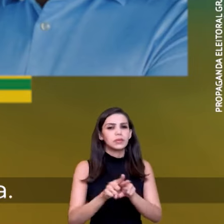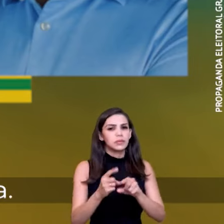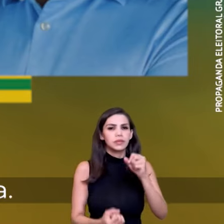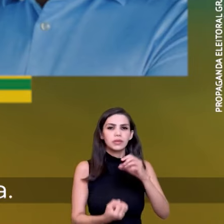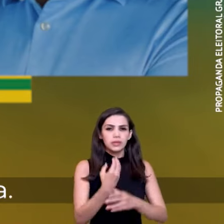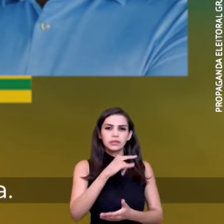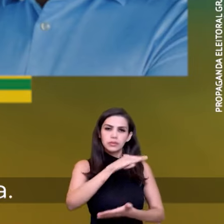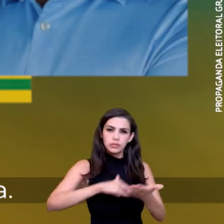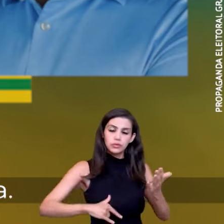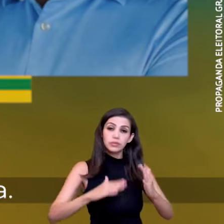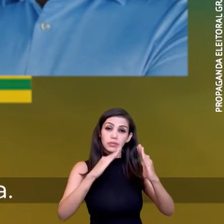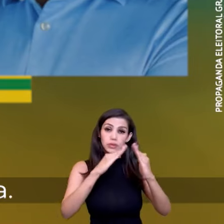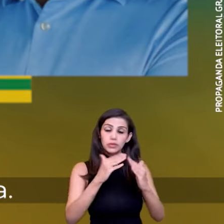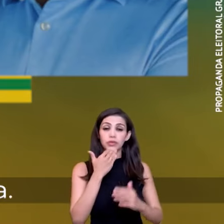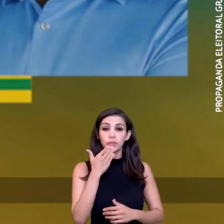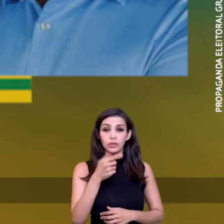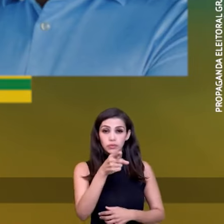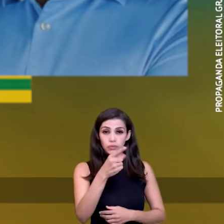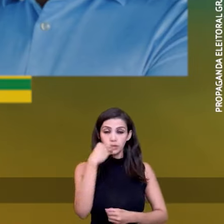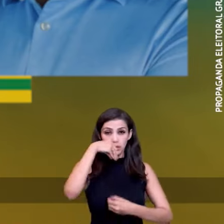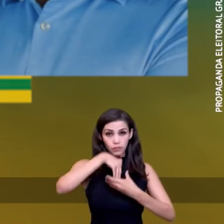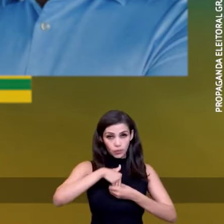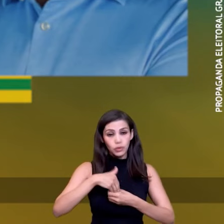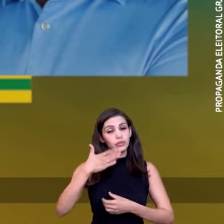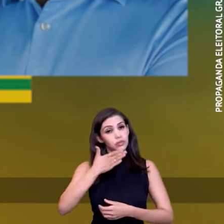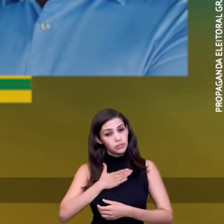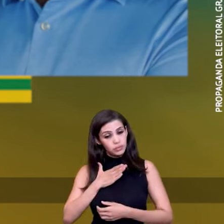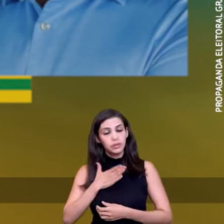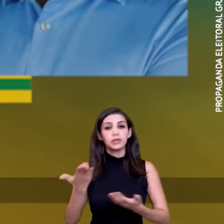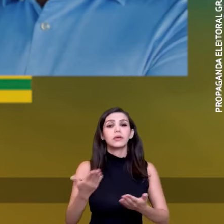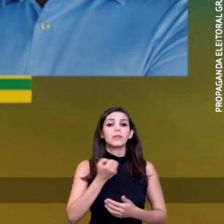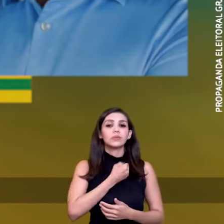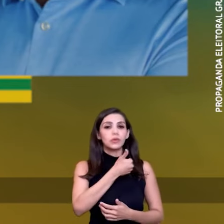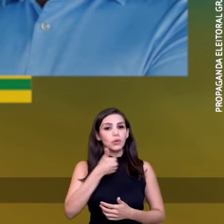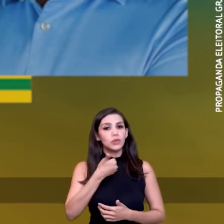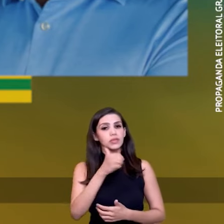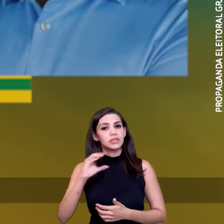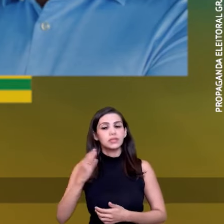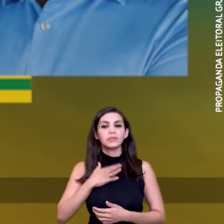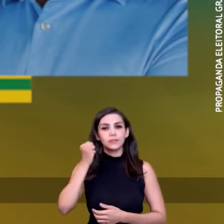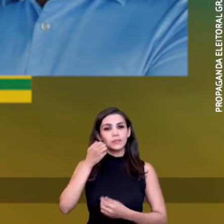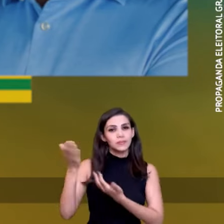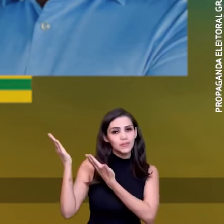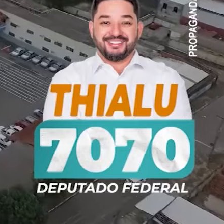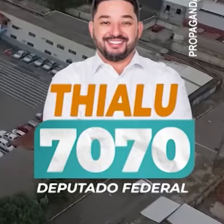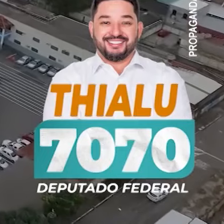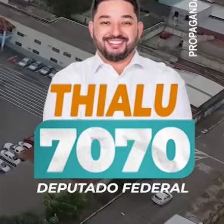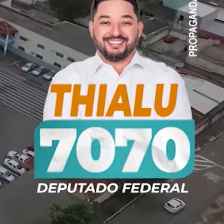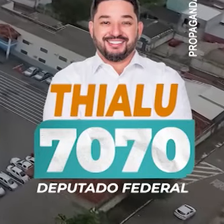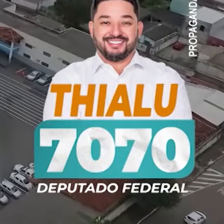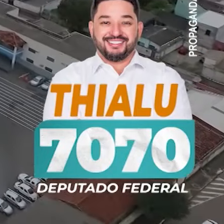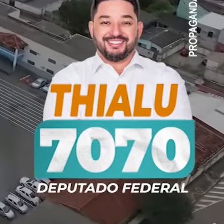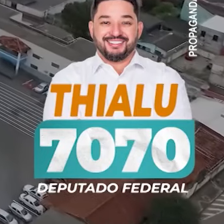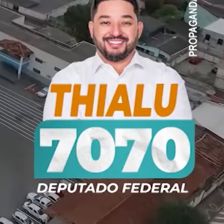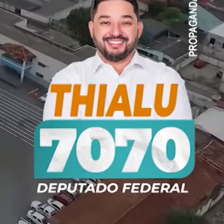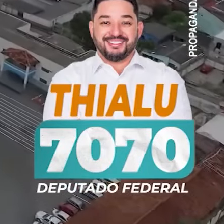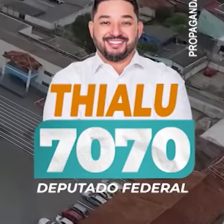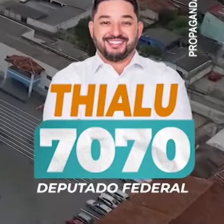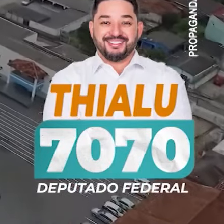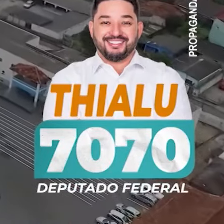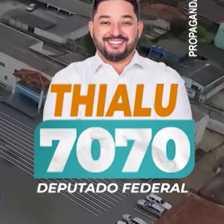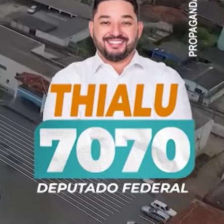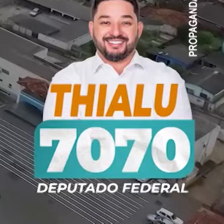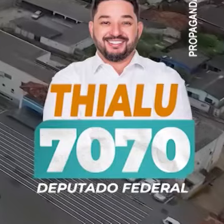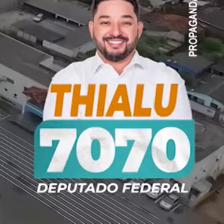participei da criação do cheque moradia. Peço o seu voto. Meu número é 11-100, meu senador é Baldi. 70-800. Eu sou